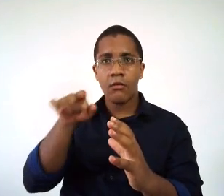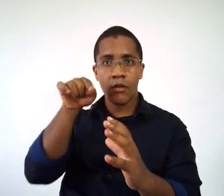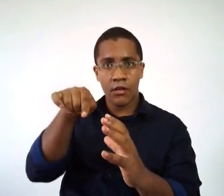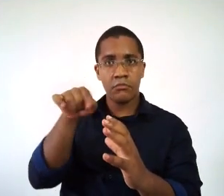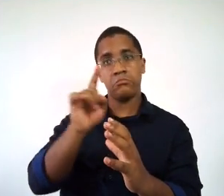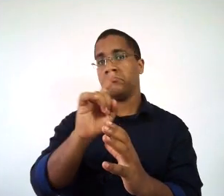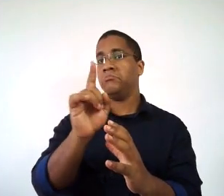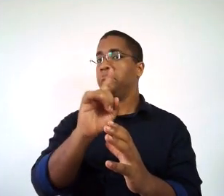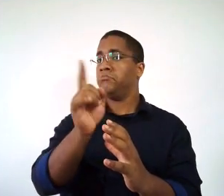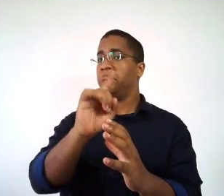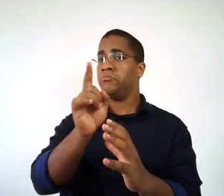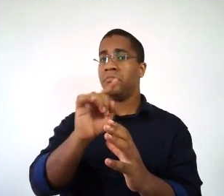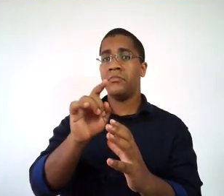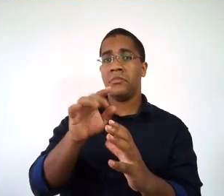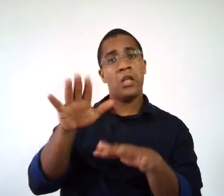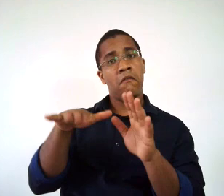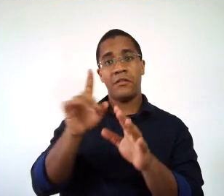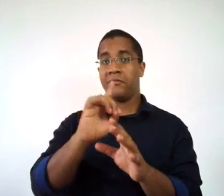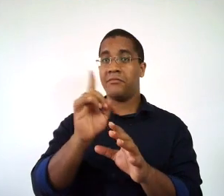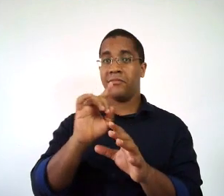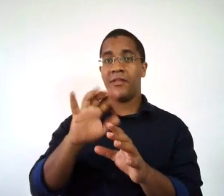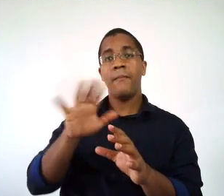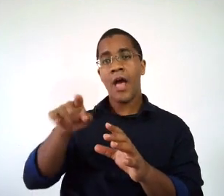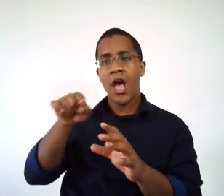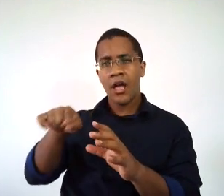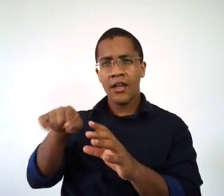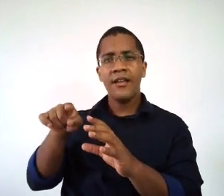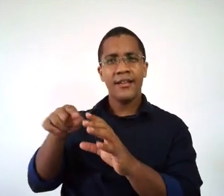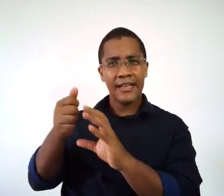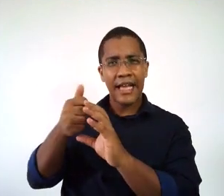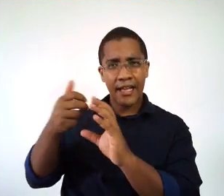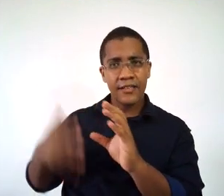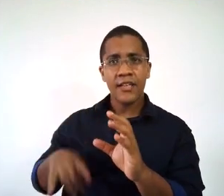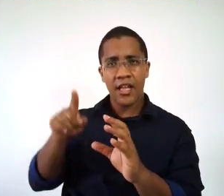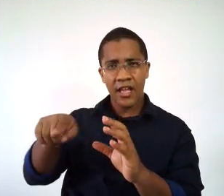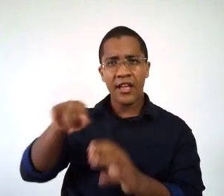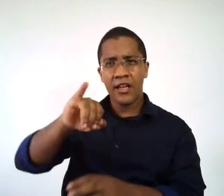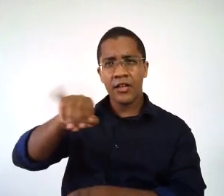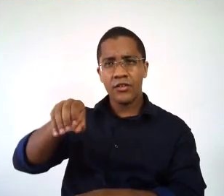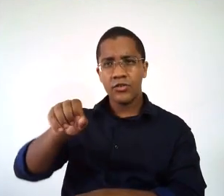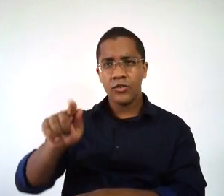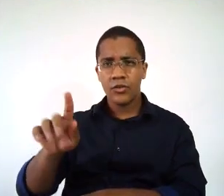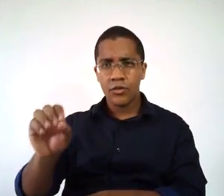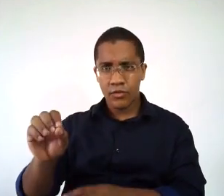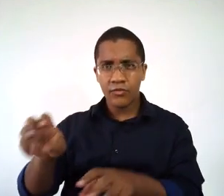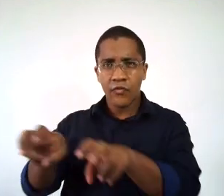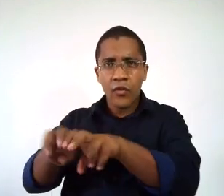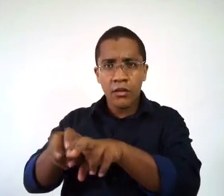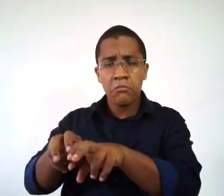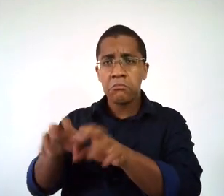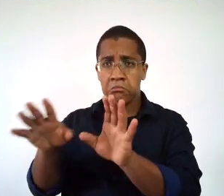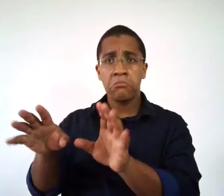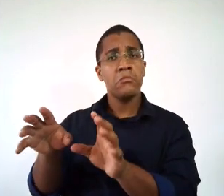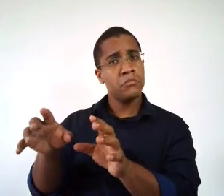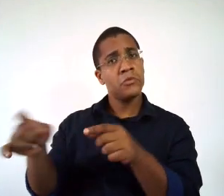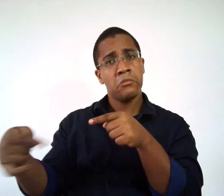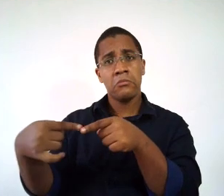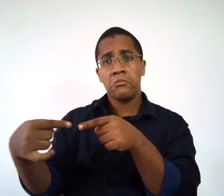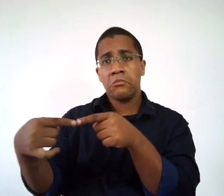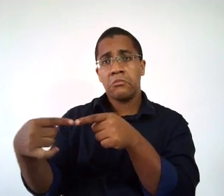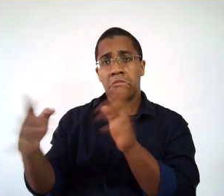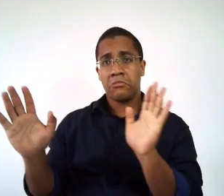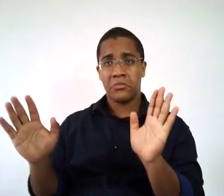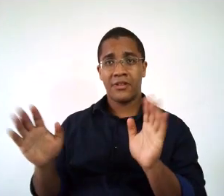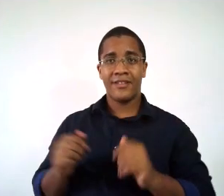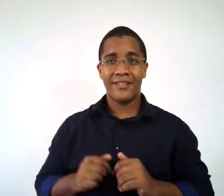oficial. Mas nem por isso, deixa de se caracterizar quanto jogo esportivo, tá? Do futsal.